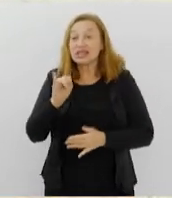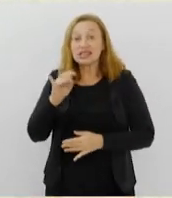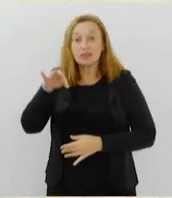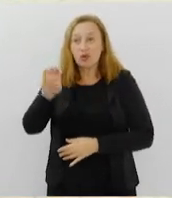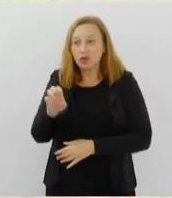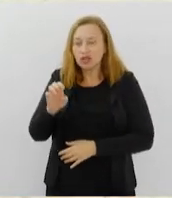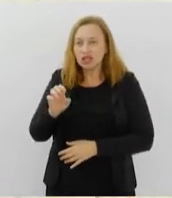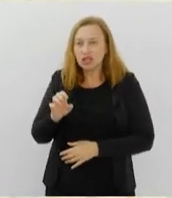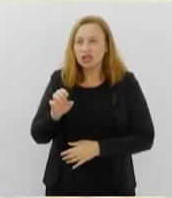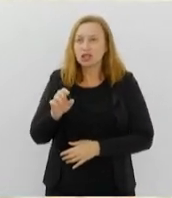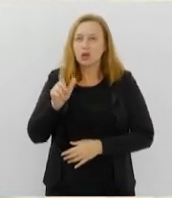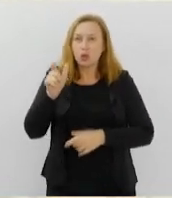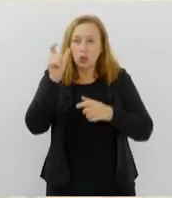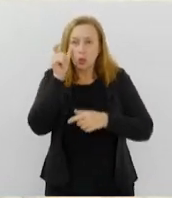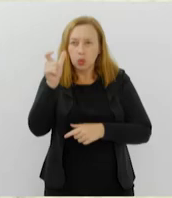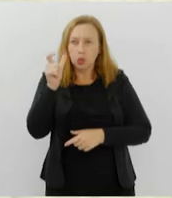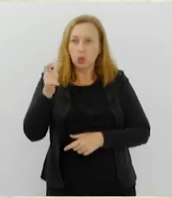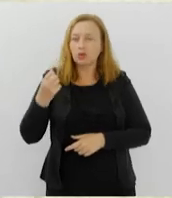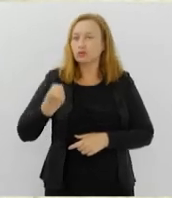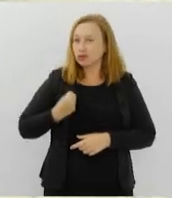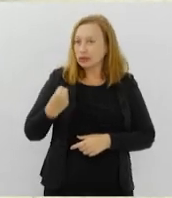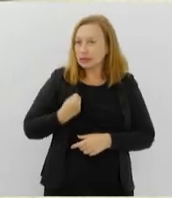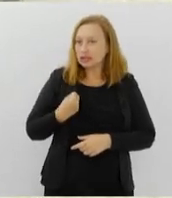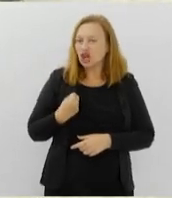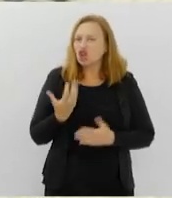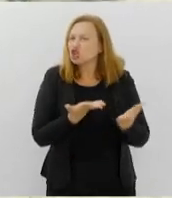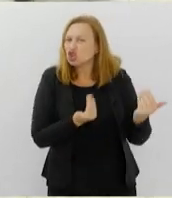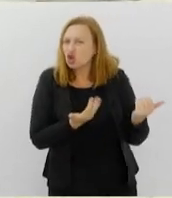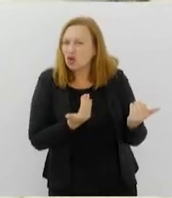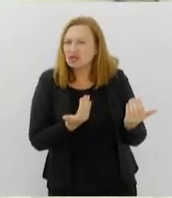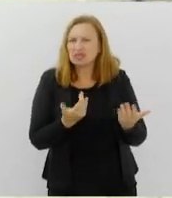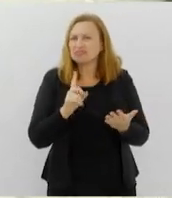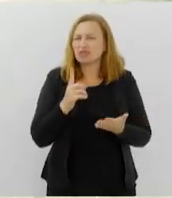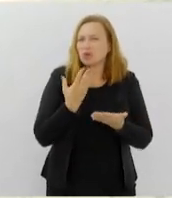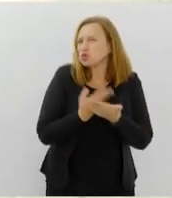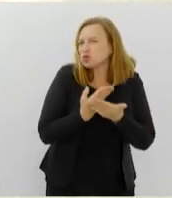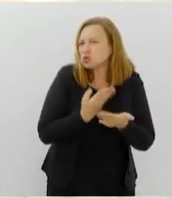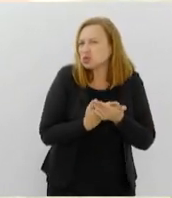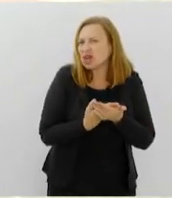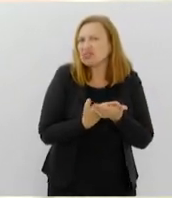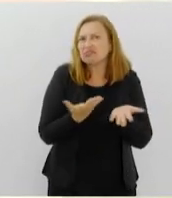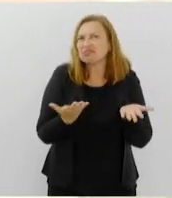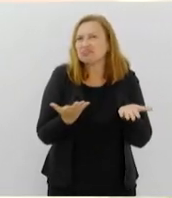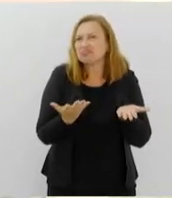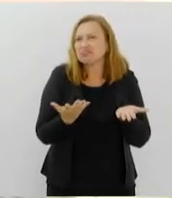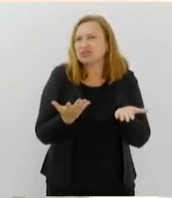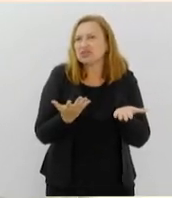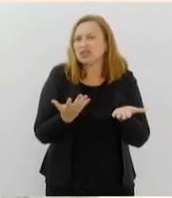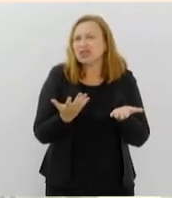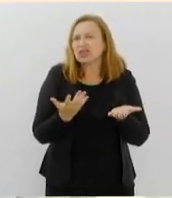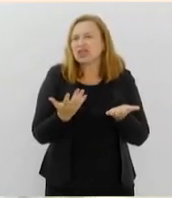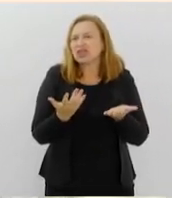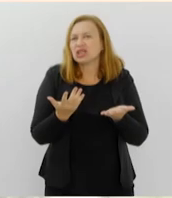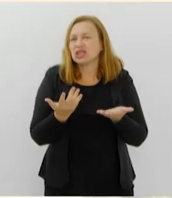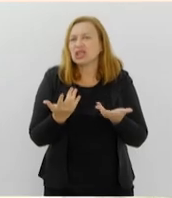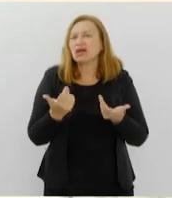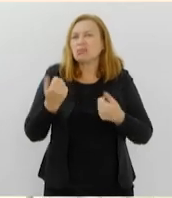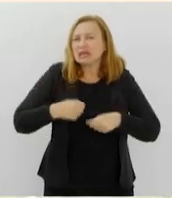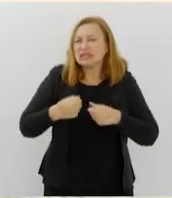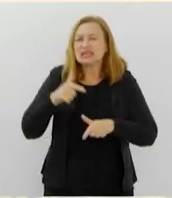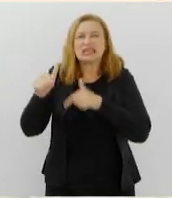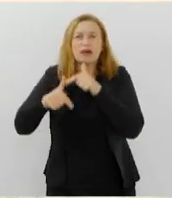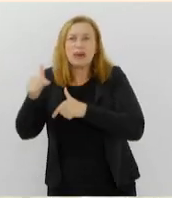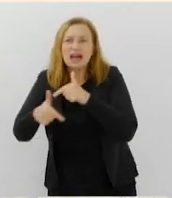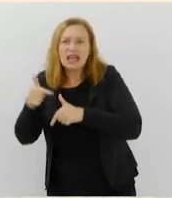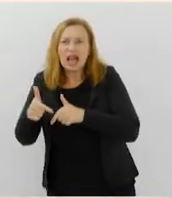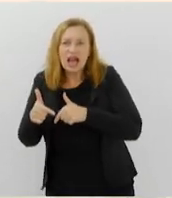Os números são alarmantes, professora. Os jovens não estão estudando, têm que bancar a família ou serem bancados também.